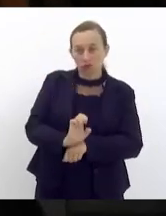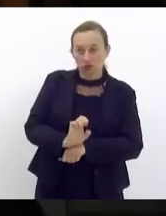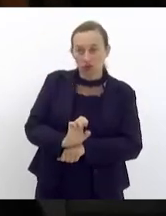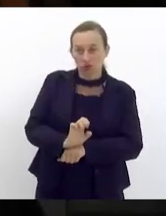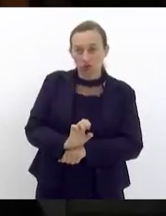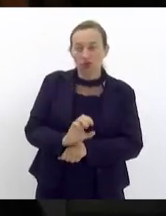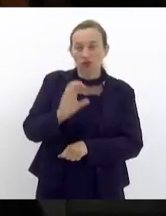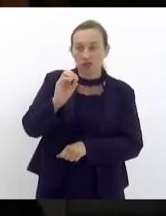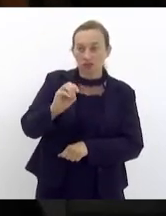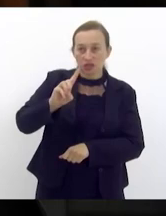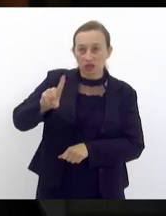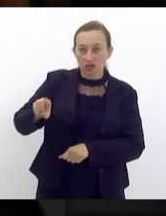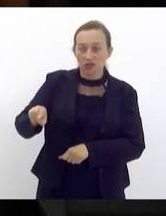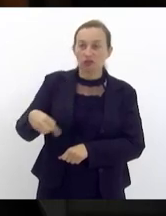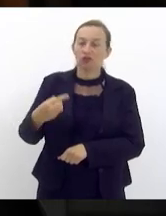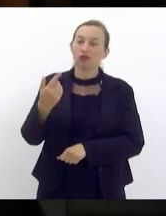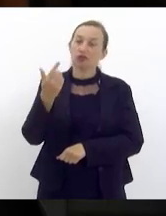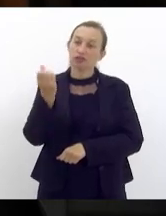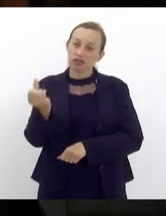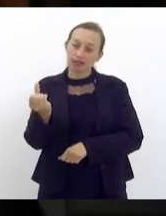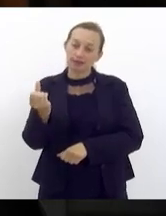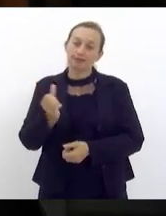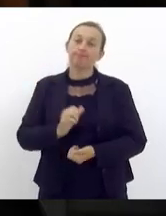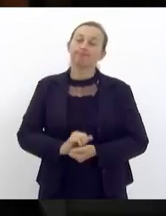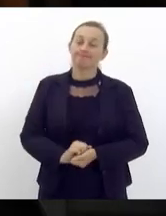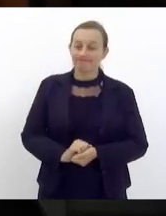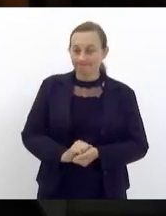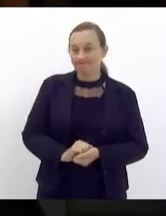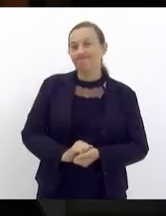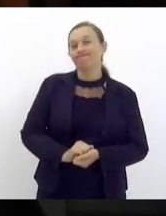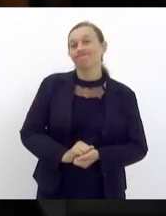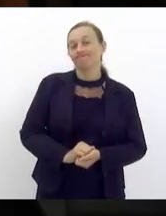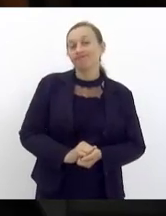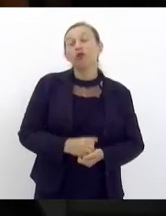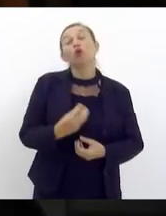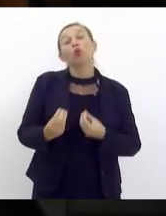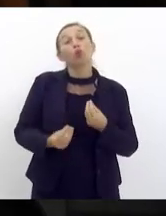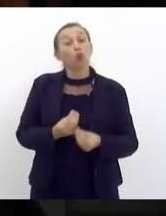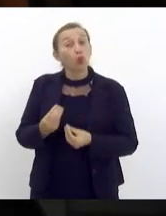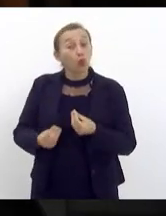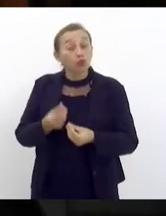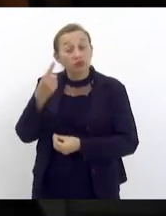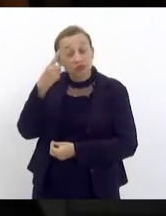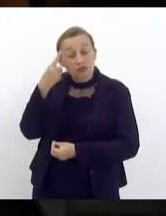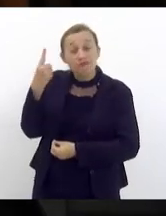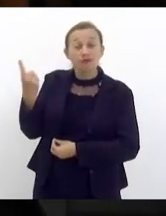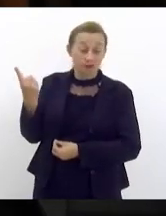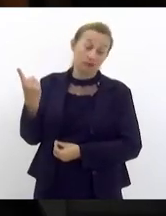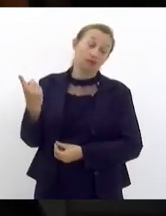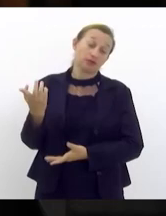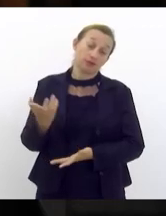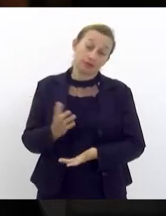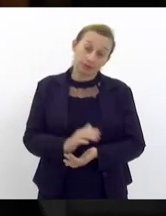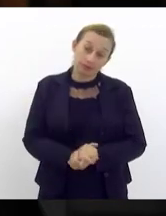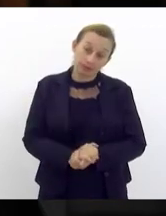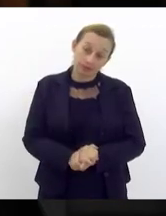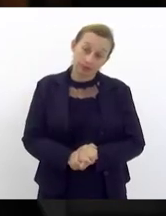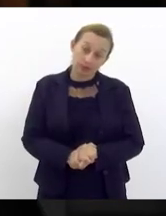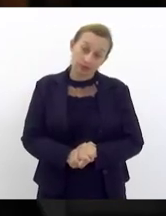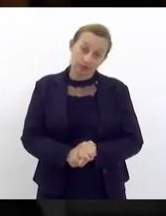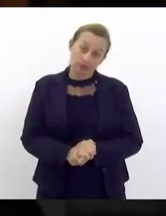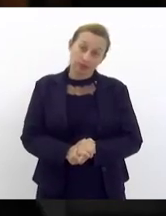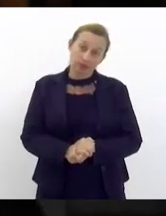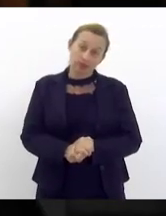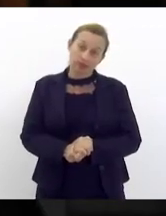0,6 olha como é que você inventa receita com um frágil